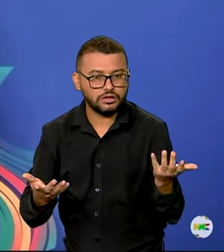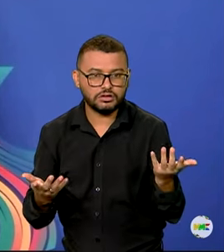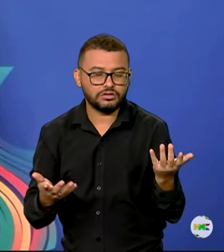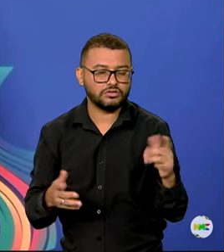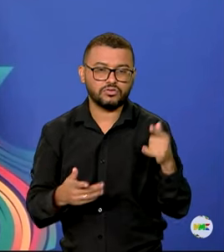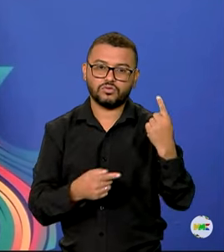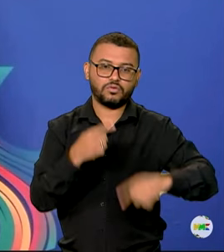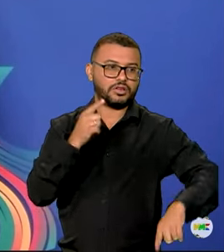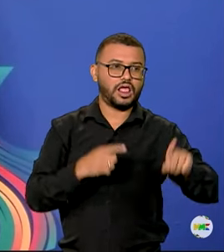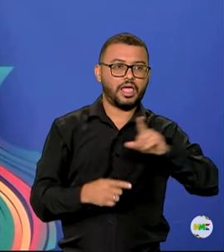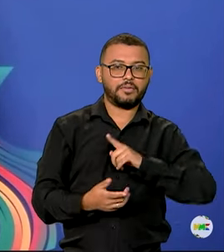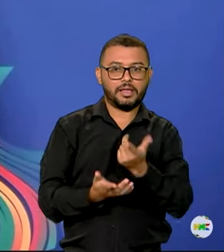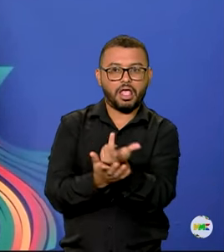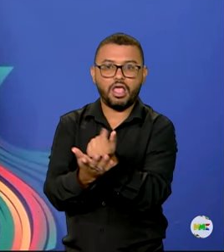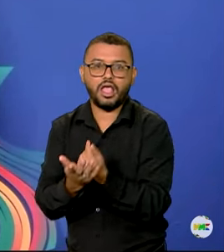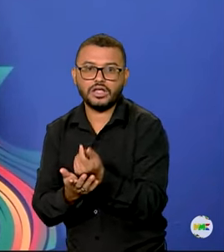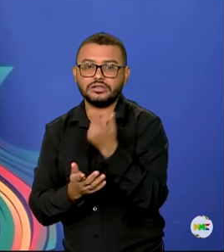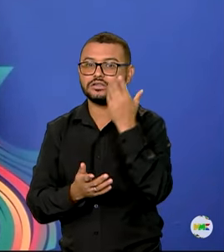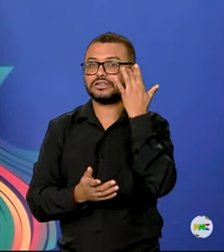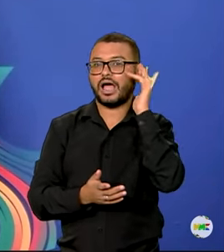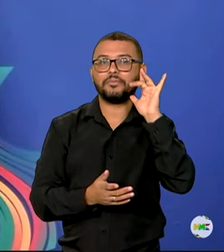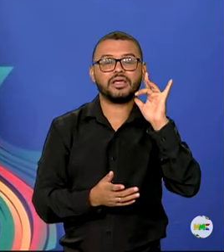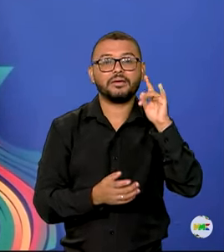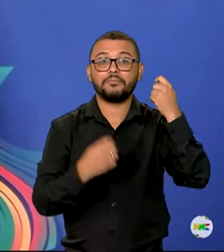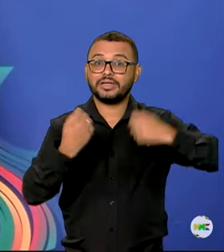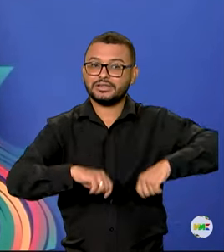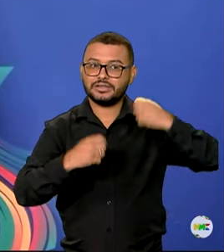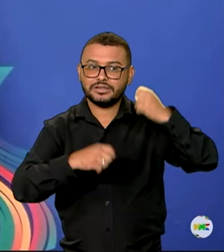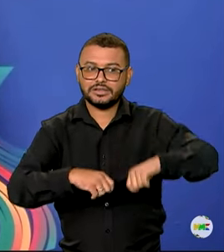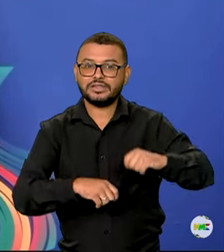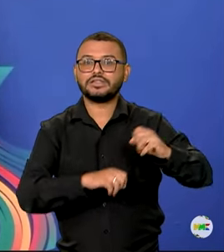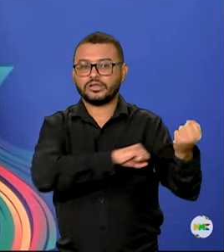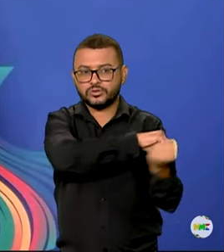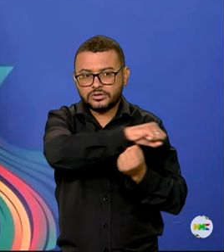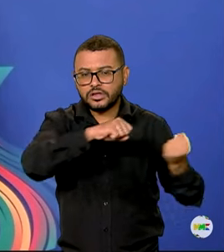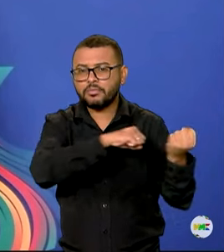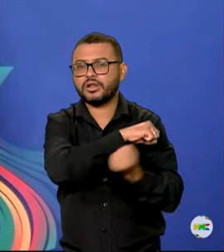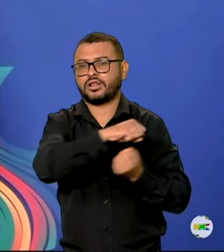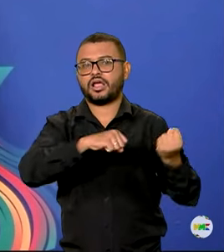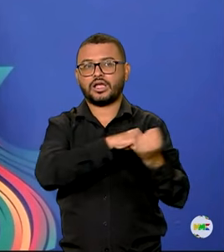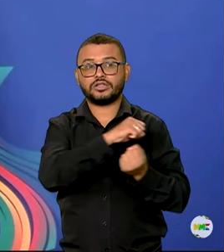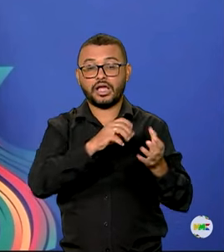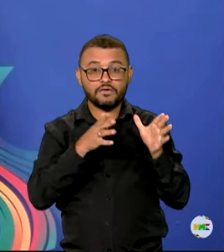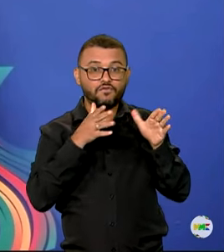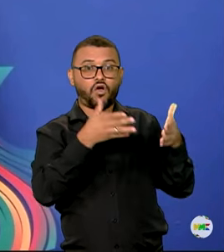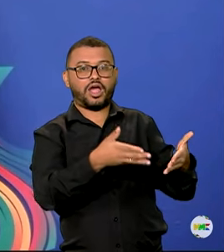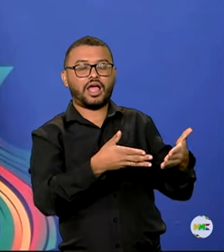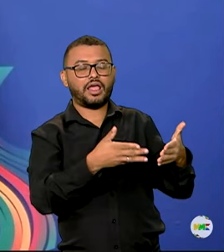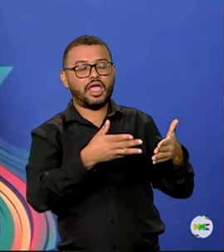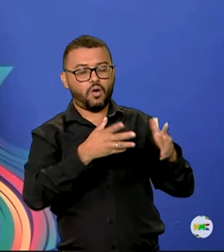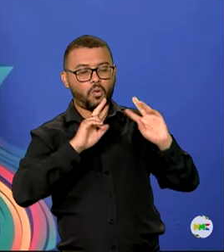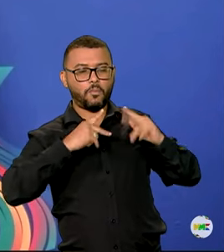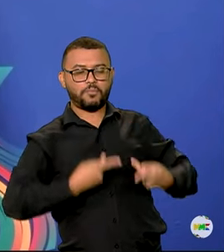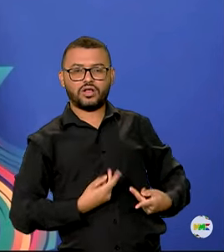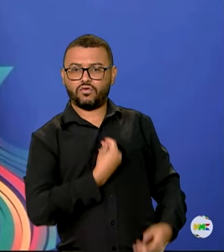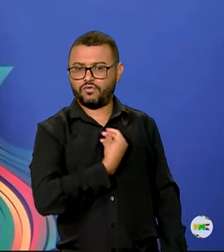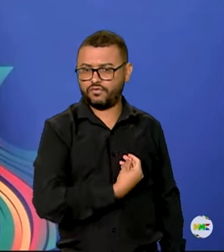O capitalismo que não entende que a questão da sustentabilidade é uma questão de sobrevivência humana.